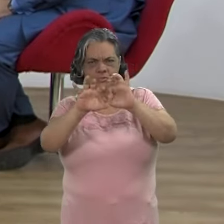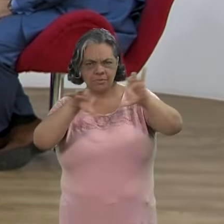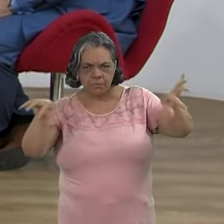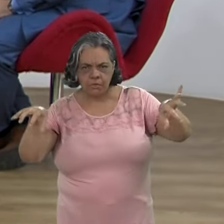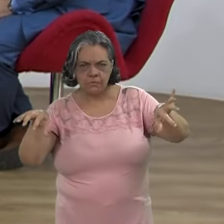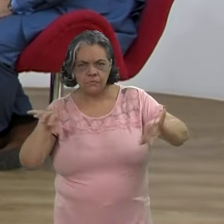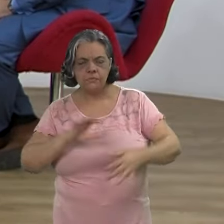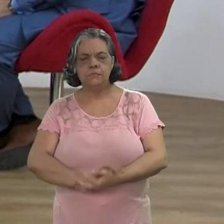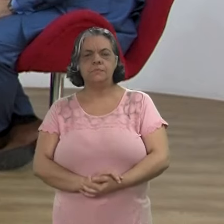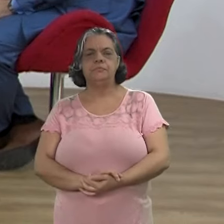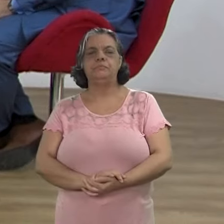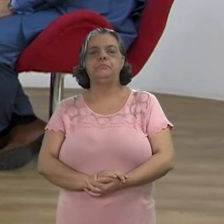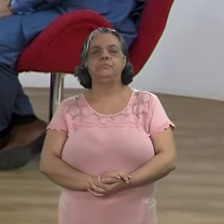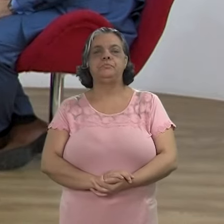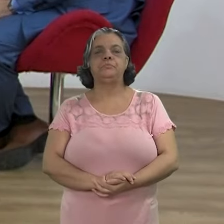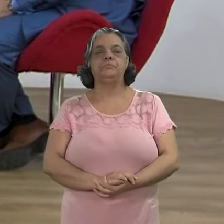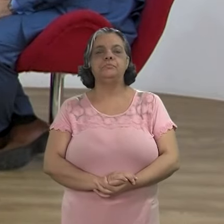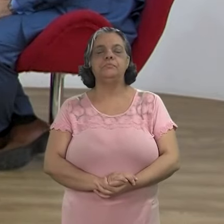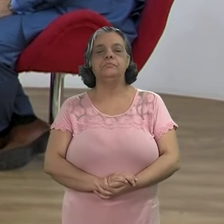possível distinguir isso?